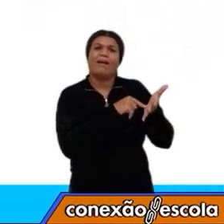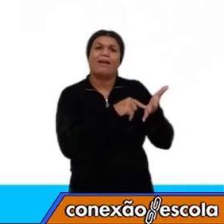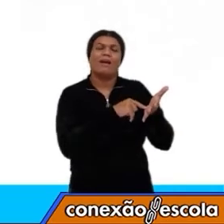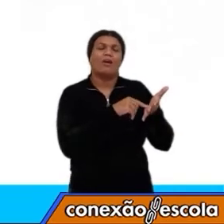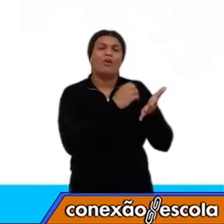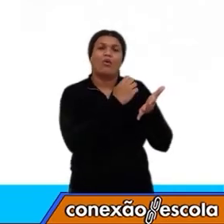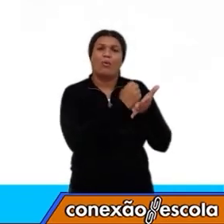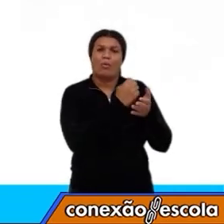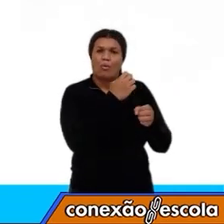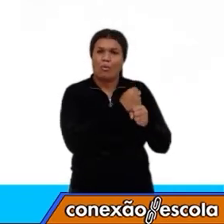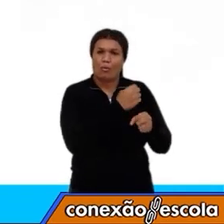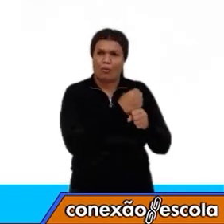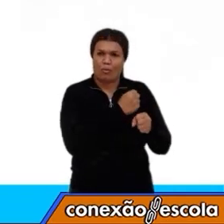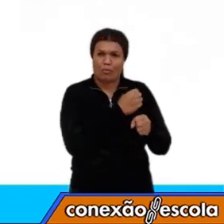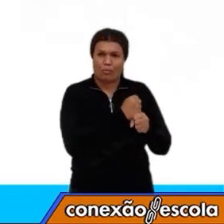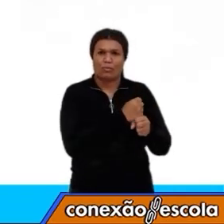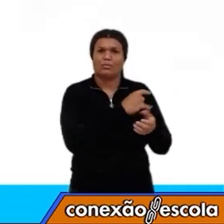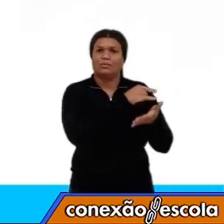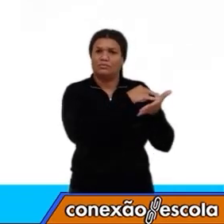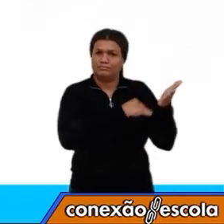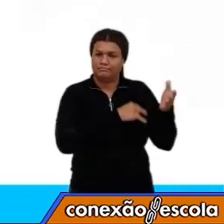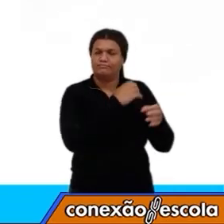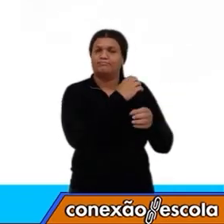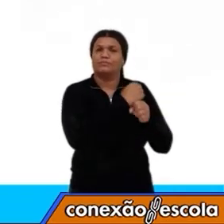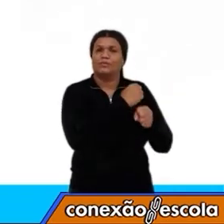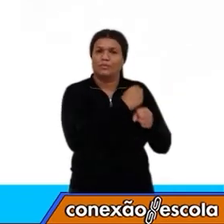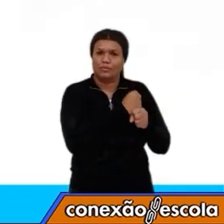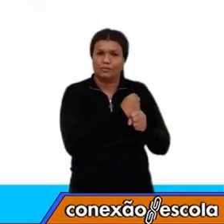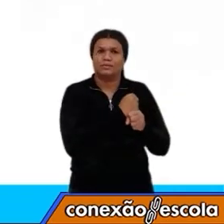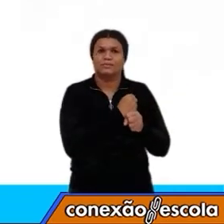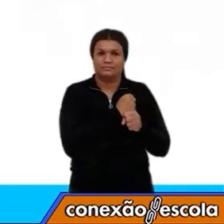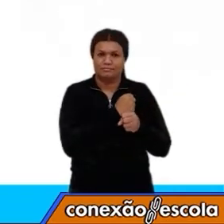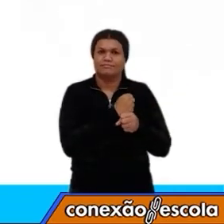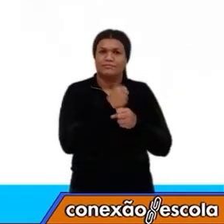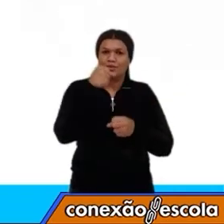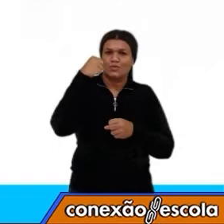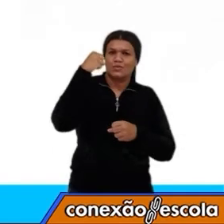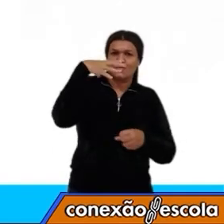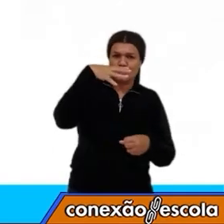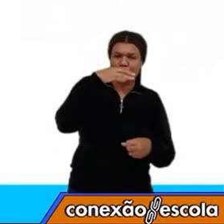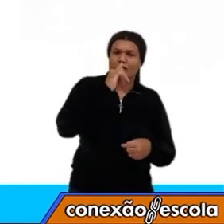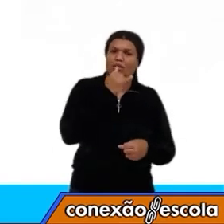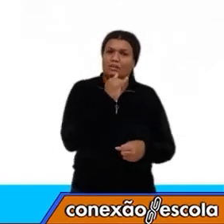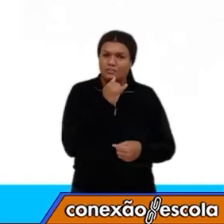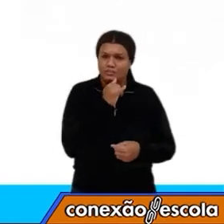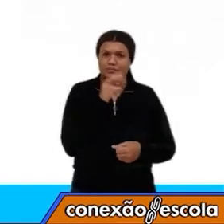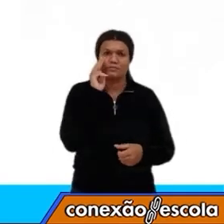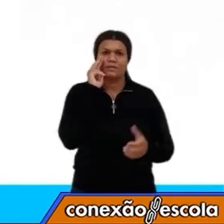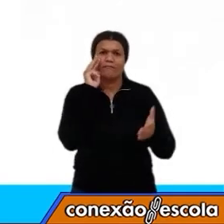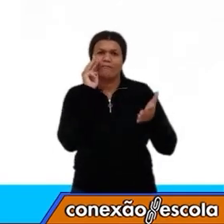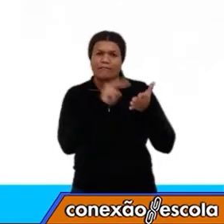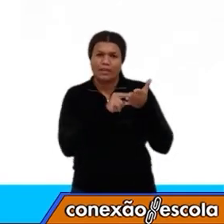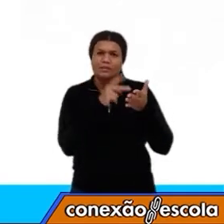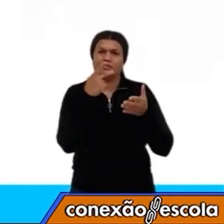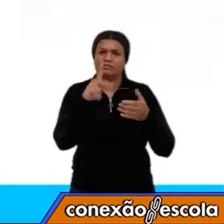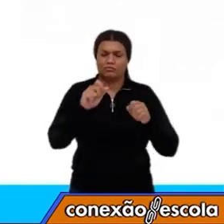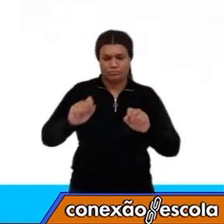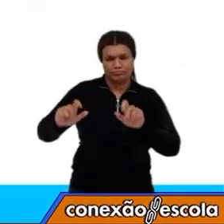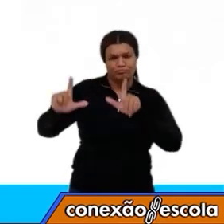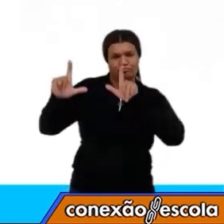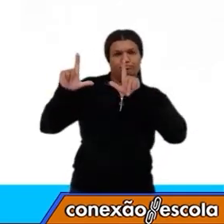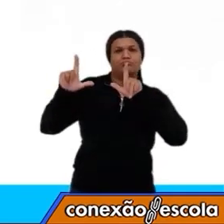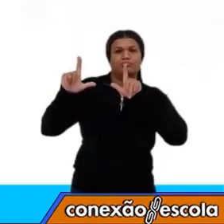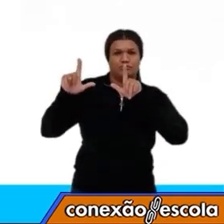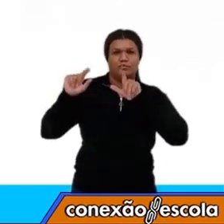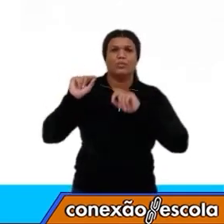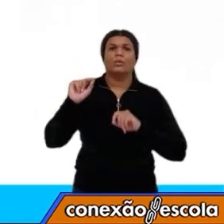vamos apresentar, você pode conferir, você pode conferir aí na sua tela, é